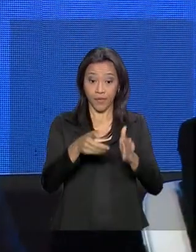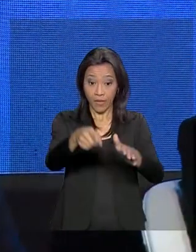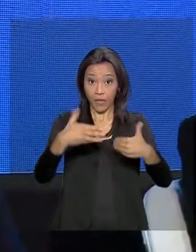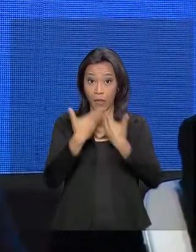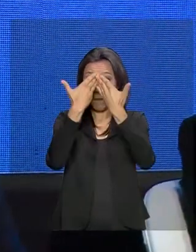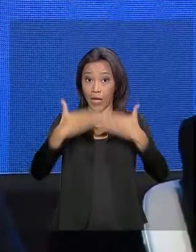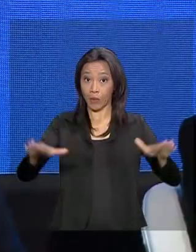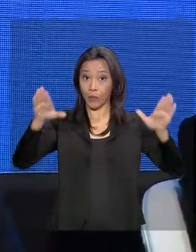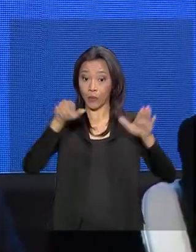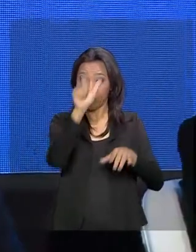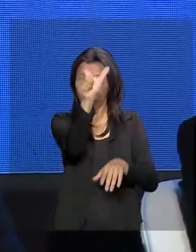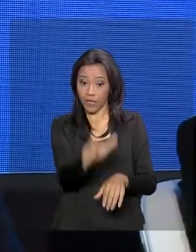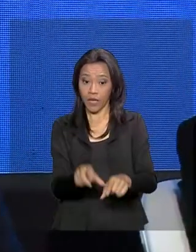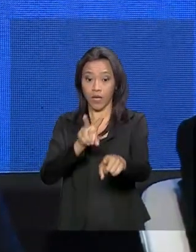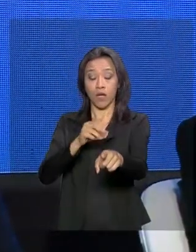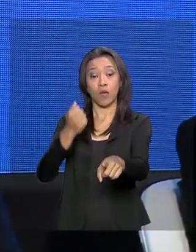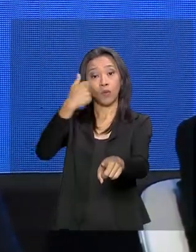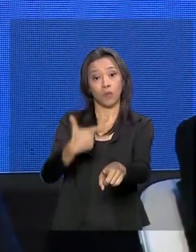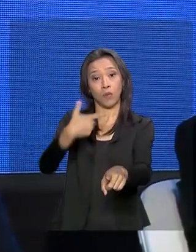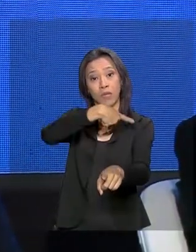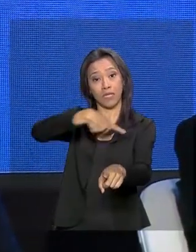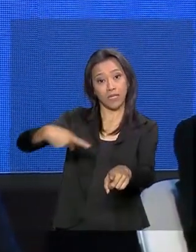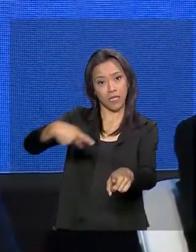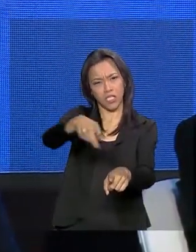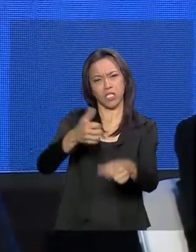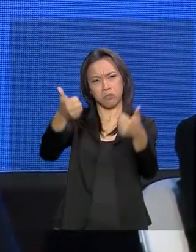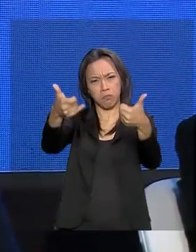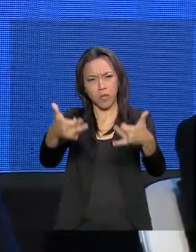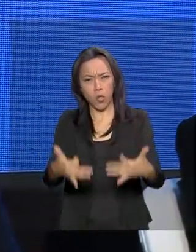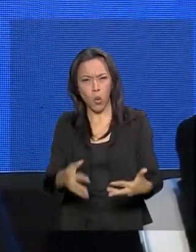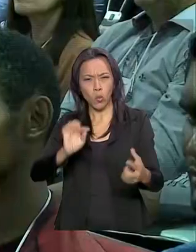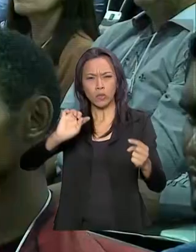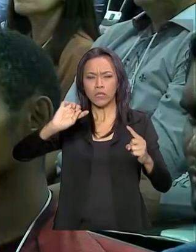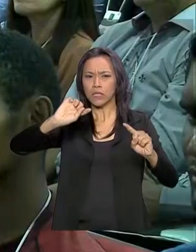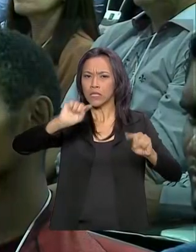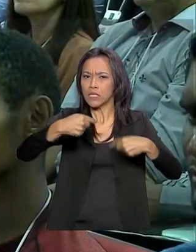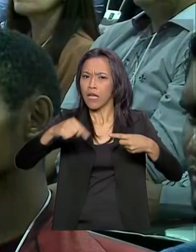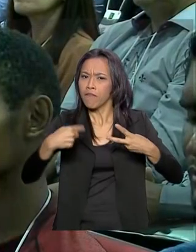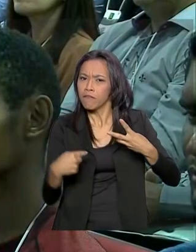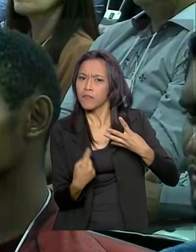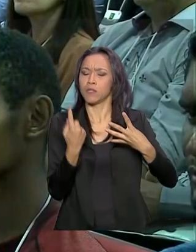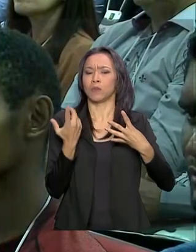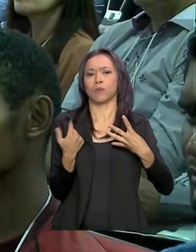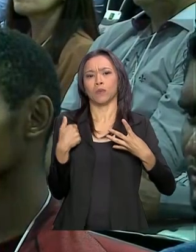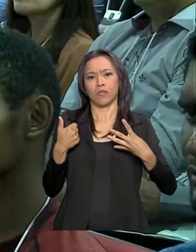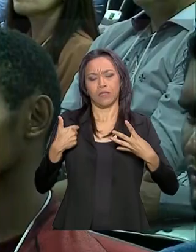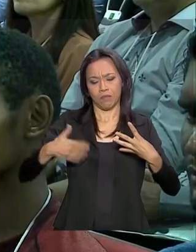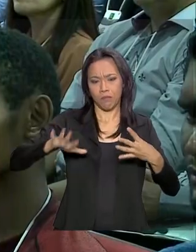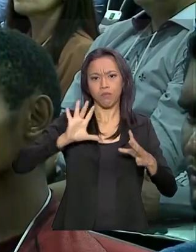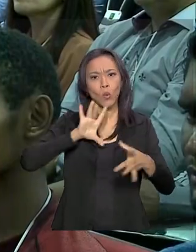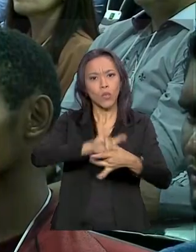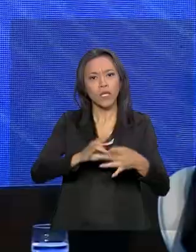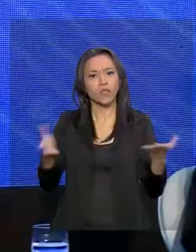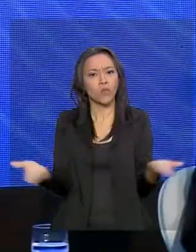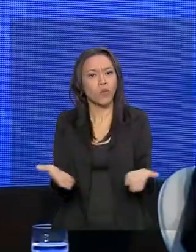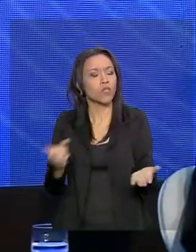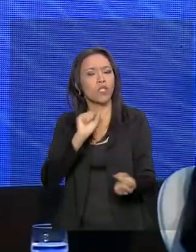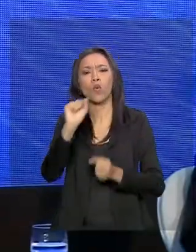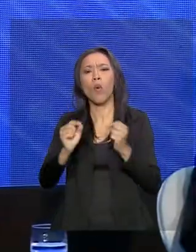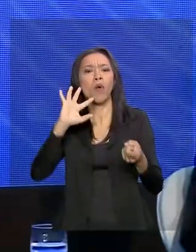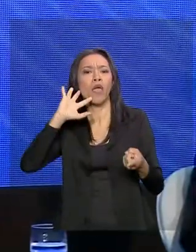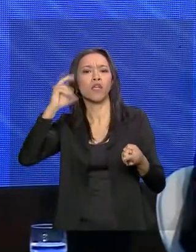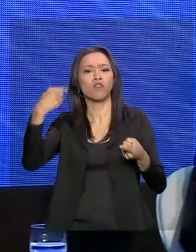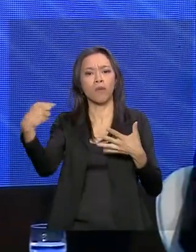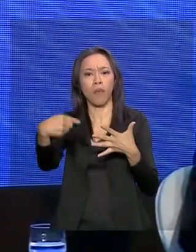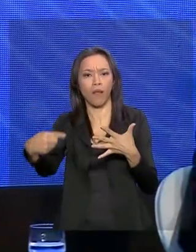-presidente general Hamilton Mourão falou sobre os desafios do mundo moderno e sobre as medidas que vêm sendo tomadas para que o